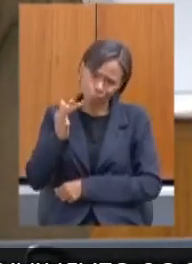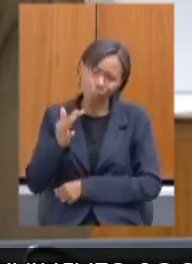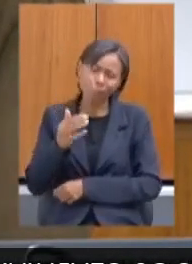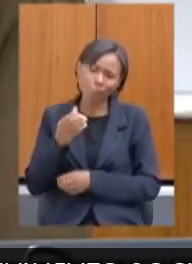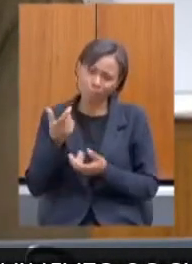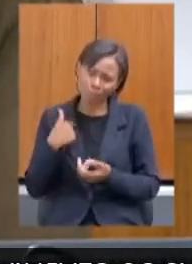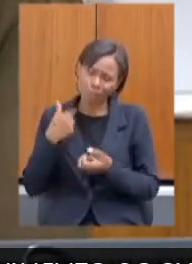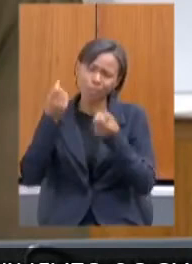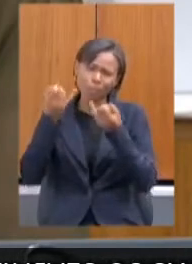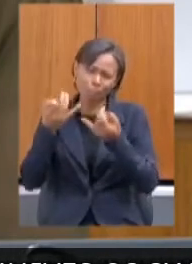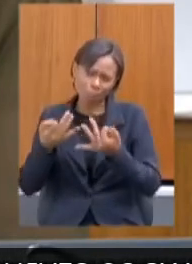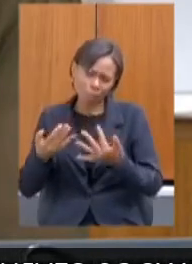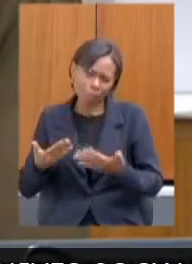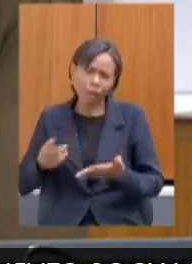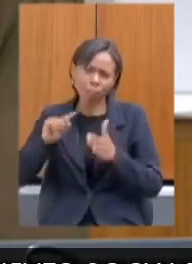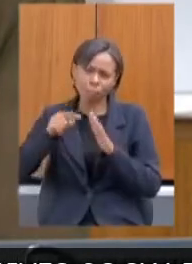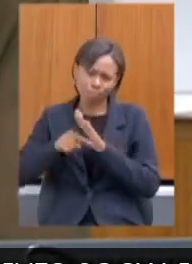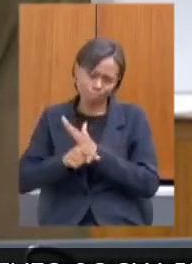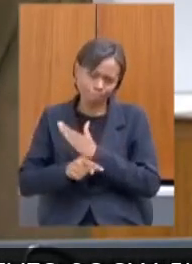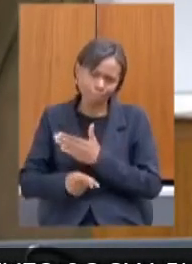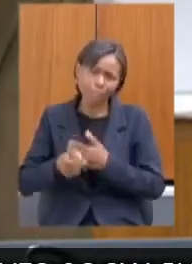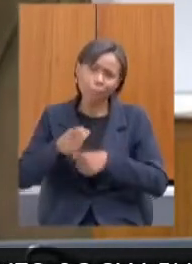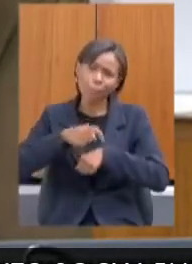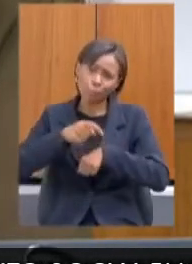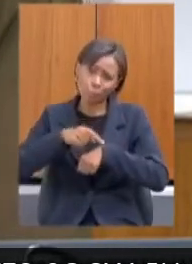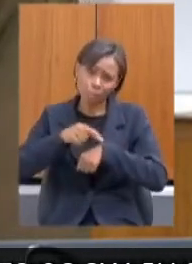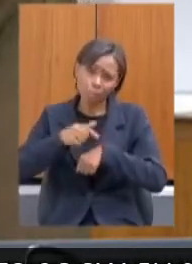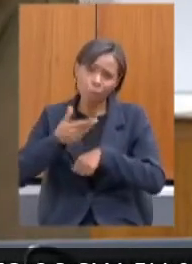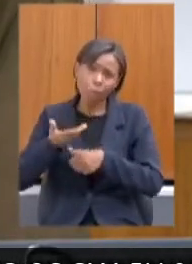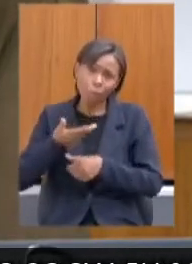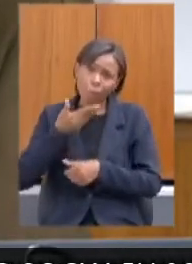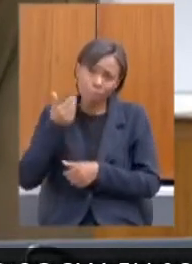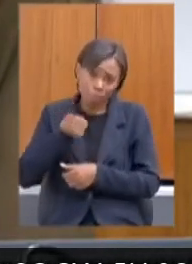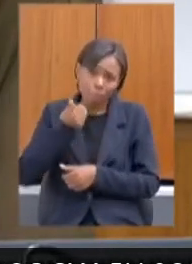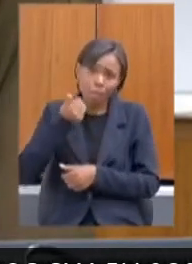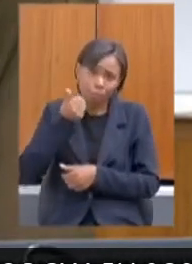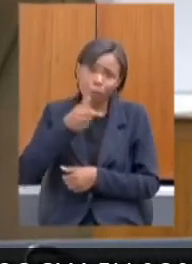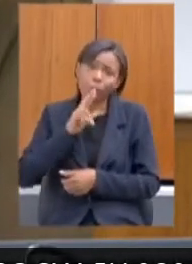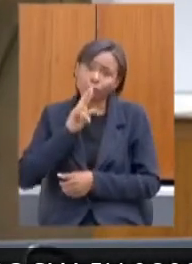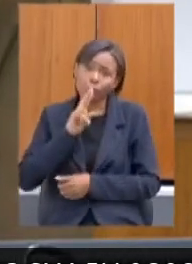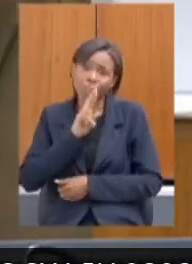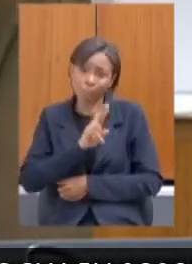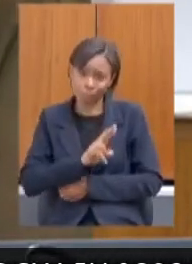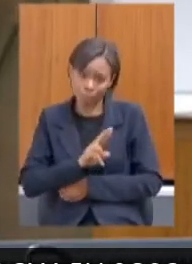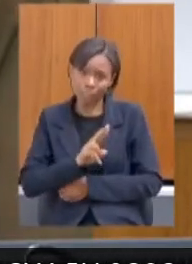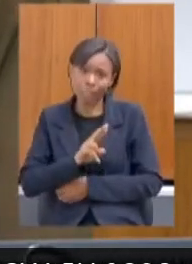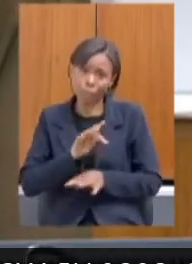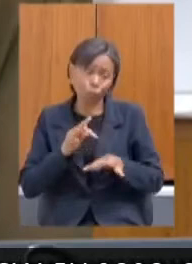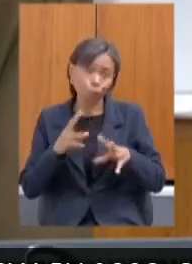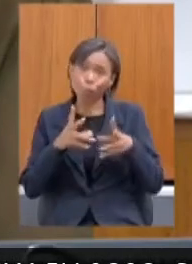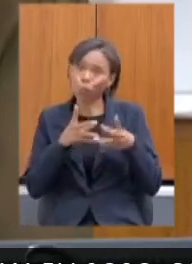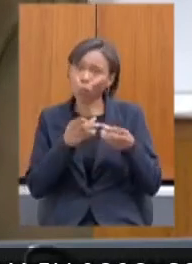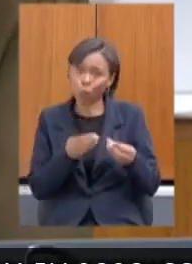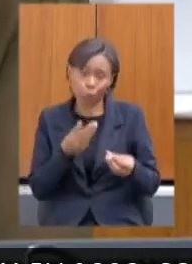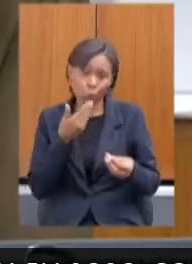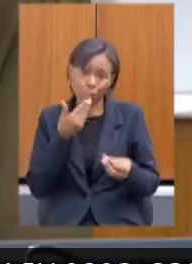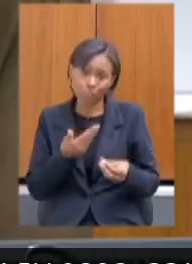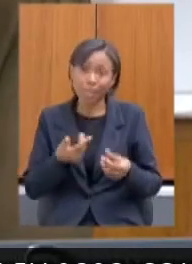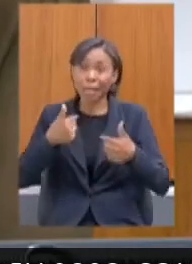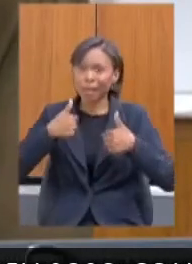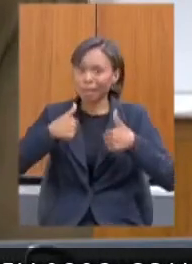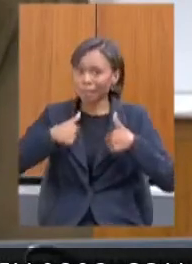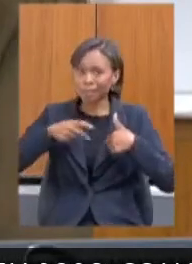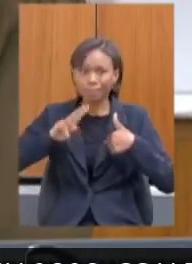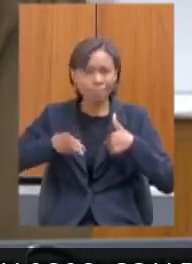Vamos responder todos esses requerimentos em tempo mais ágil possível, mas, como eu sou uma pedinte veterada,